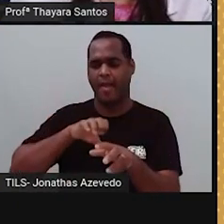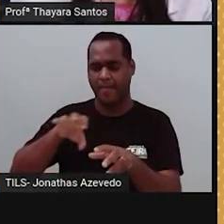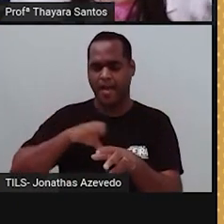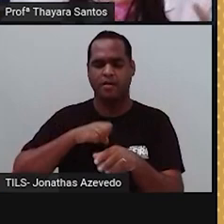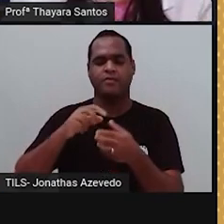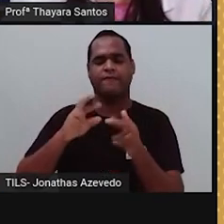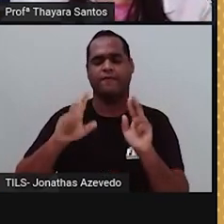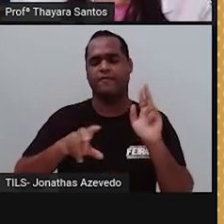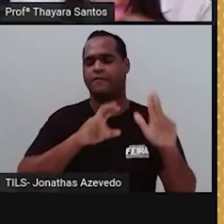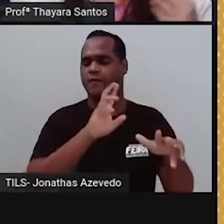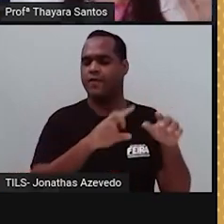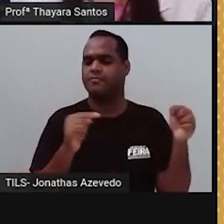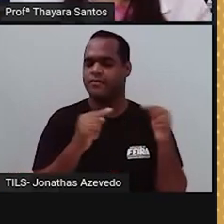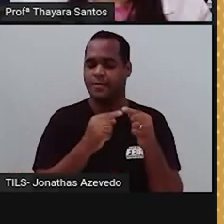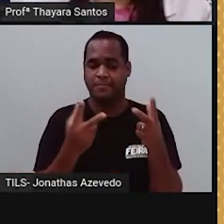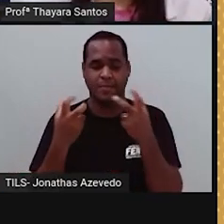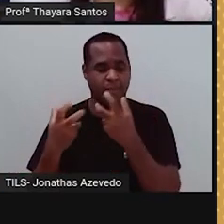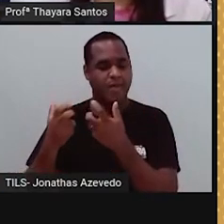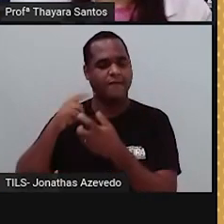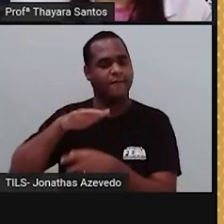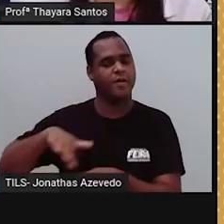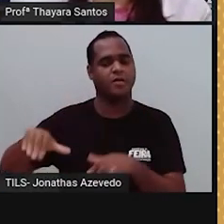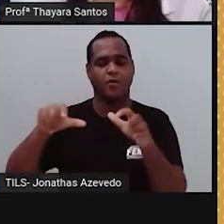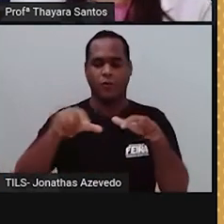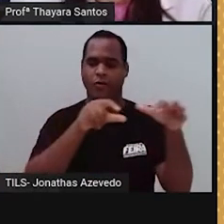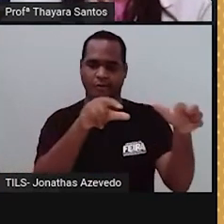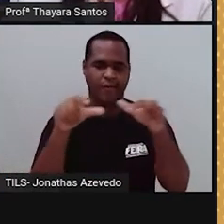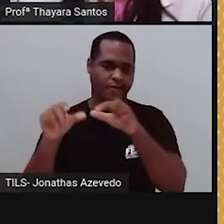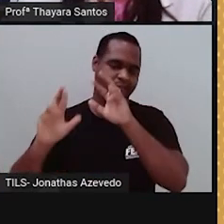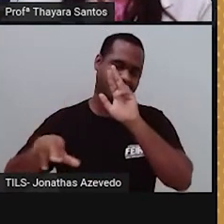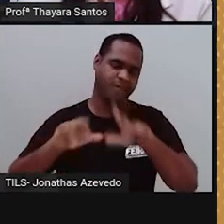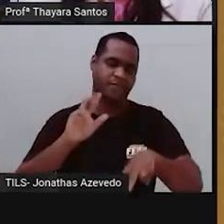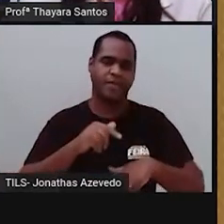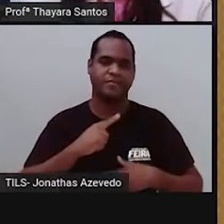diferente que consegue perceber as variações diferentes do ambiente.